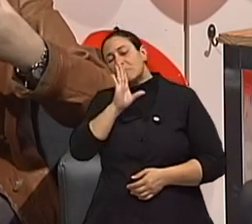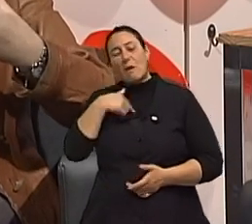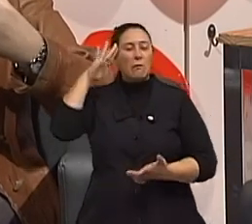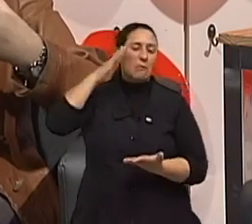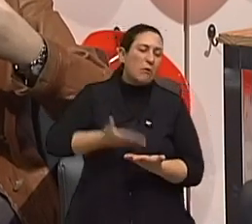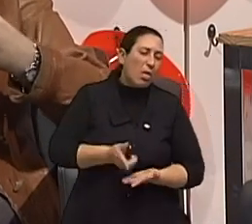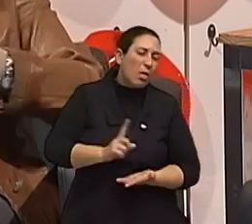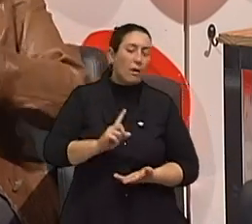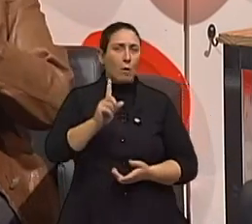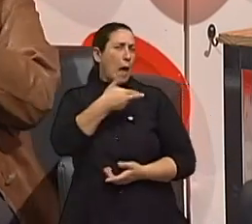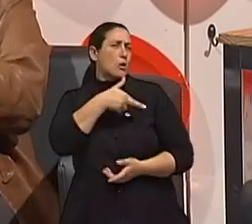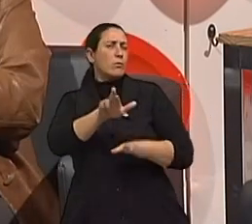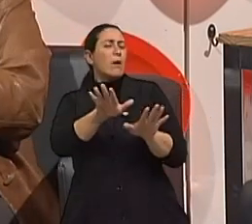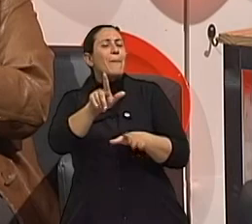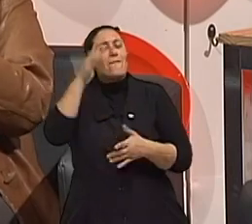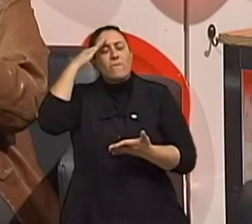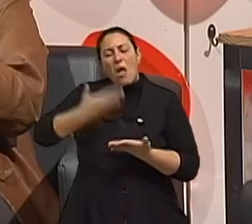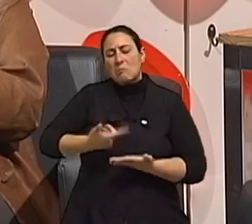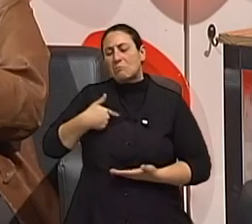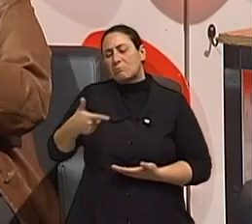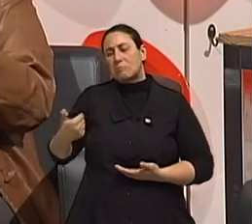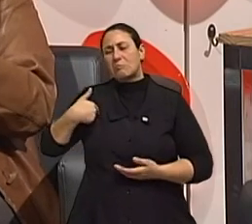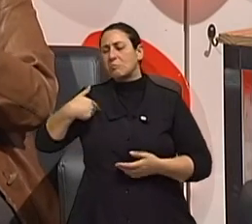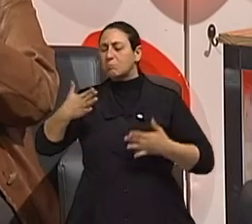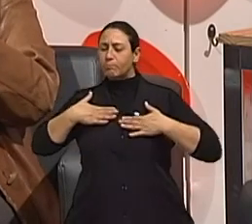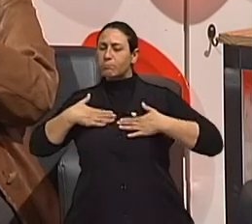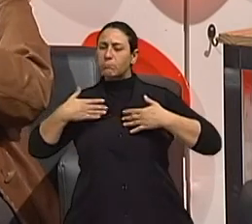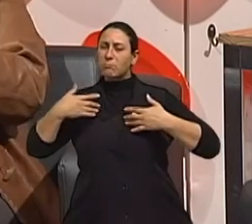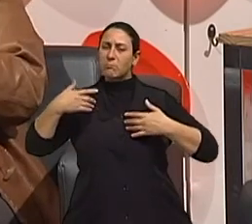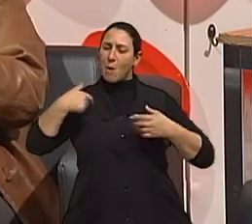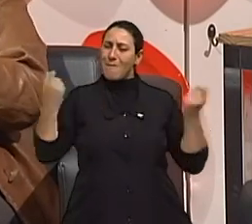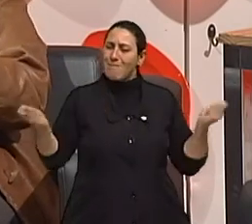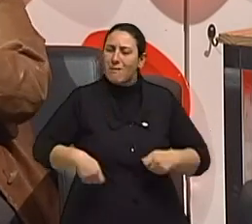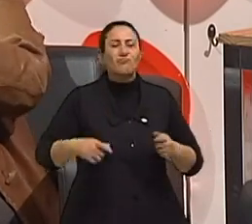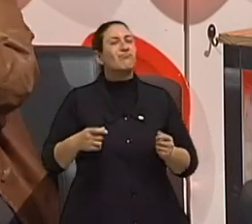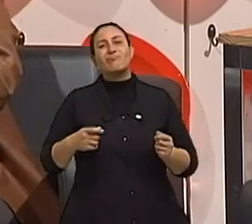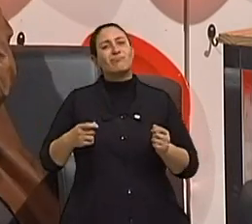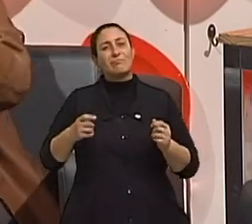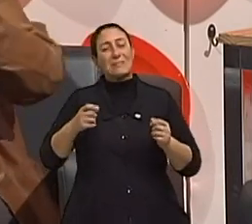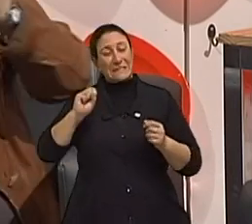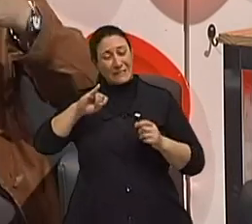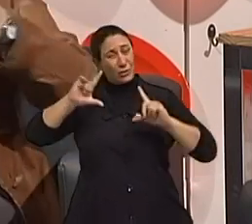não no sentido religioso, mas de aposta, de credibilidade, quando isso está diminuído, né?